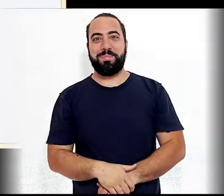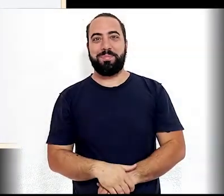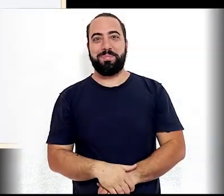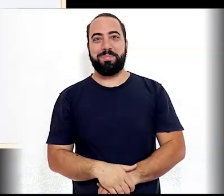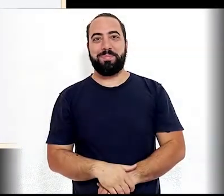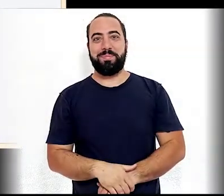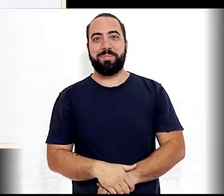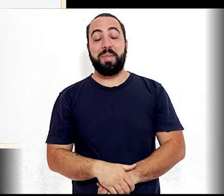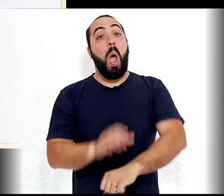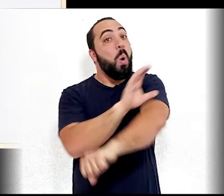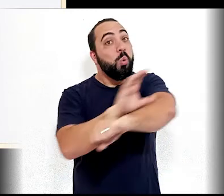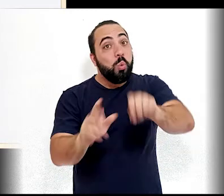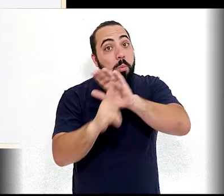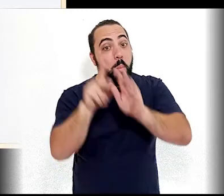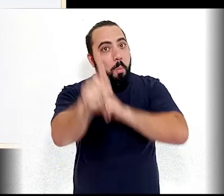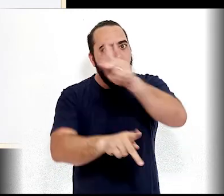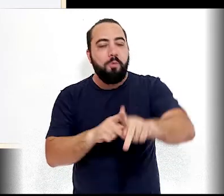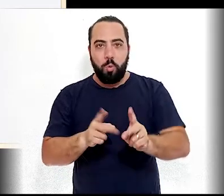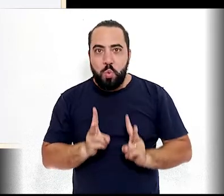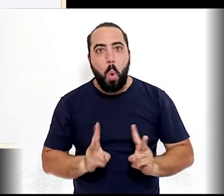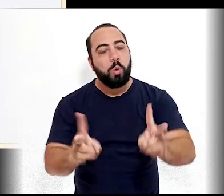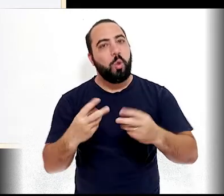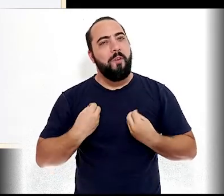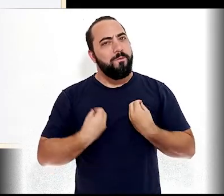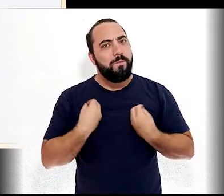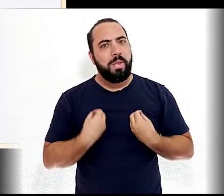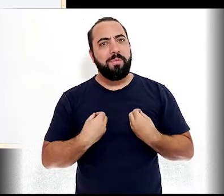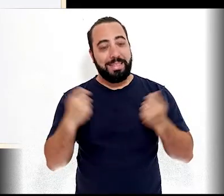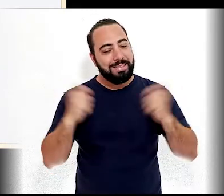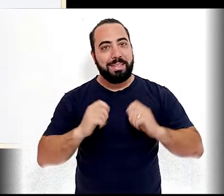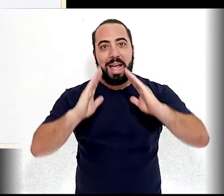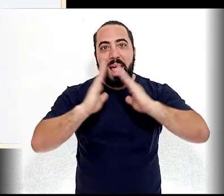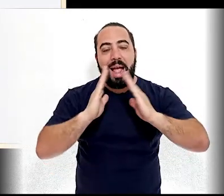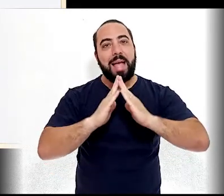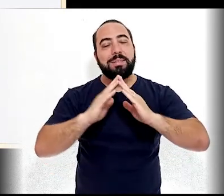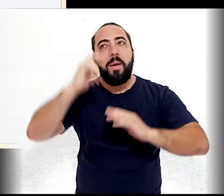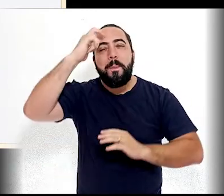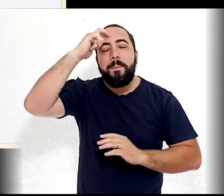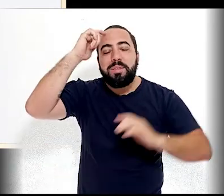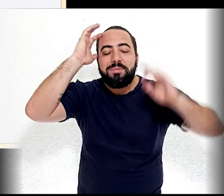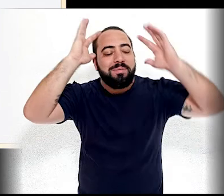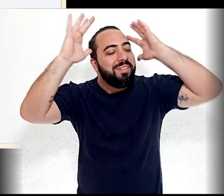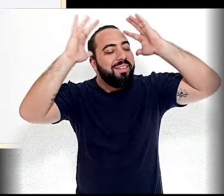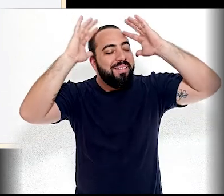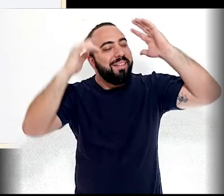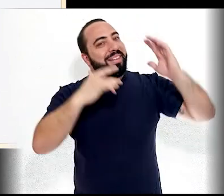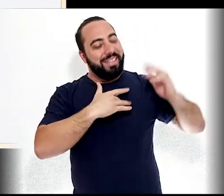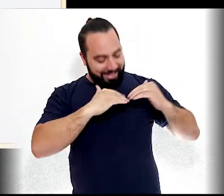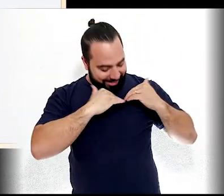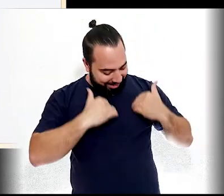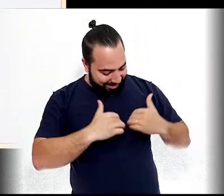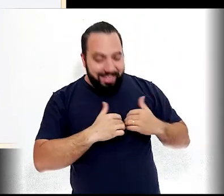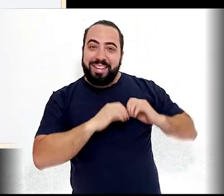A cultura popular segue viva, dentro de cada lar, na mente e no coração de cada